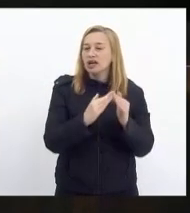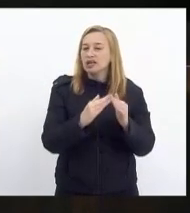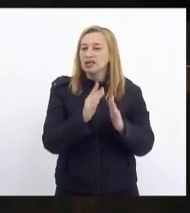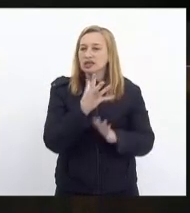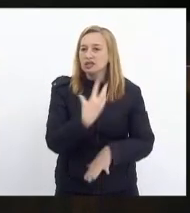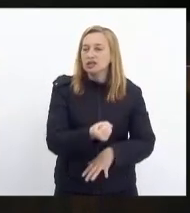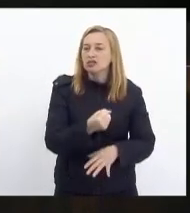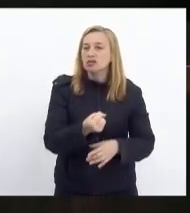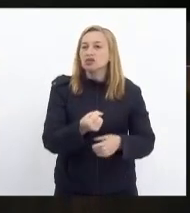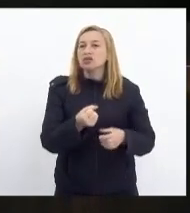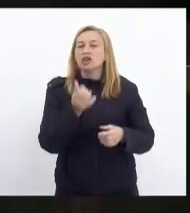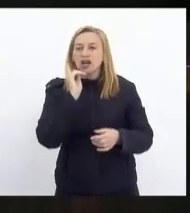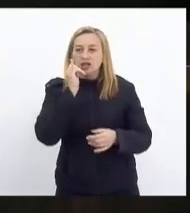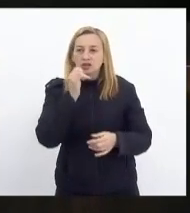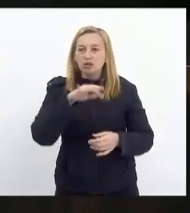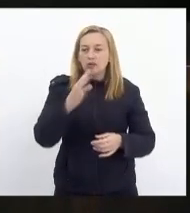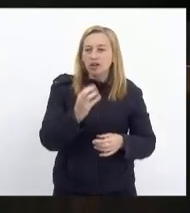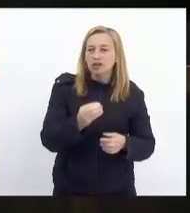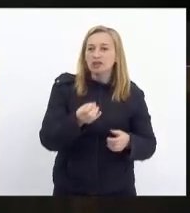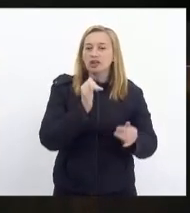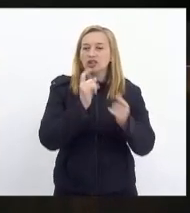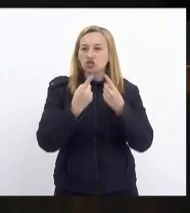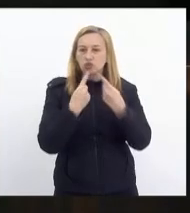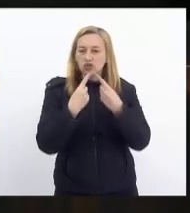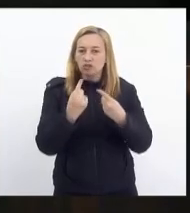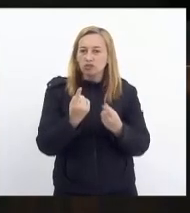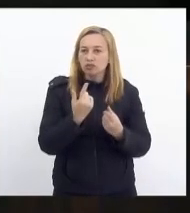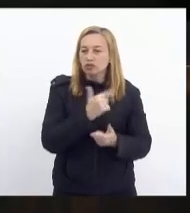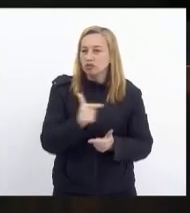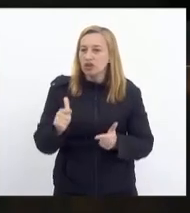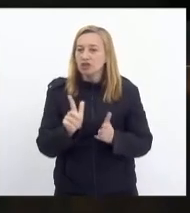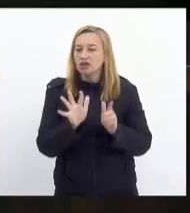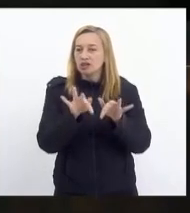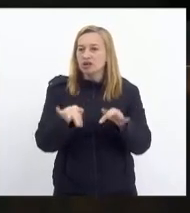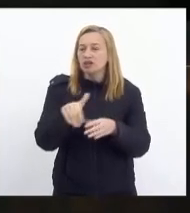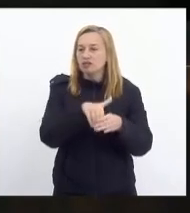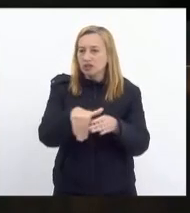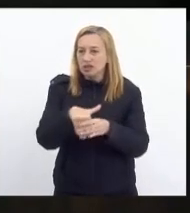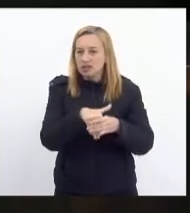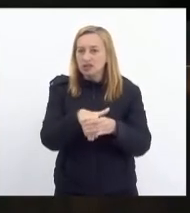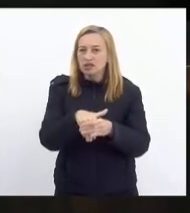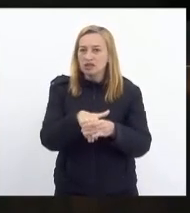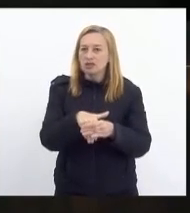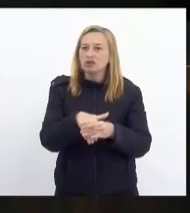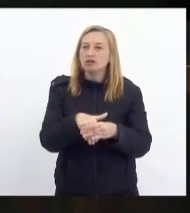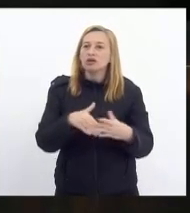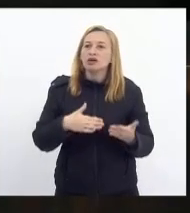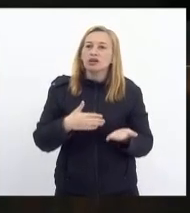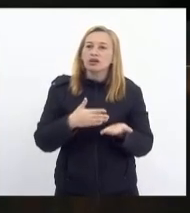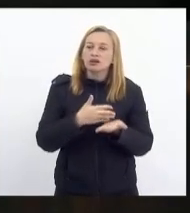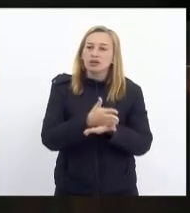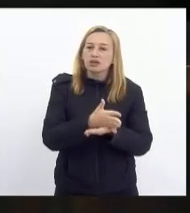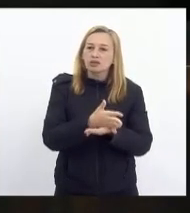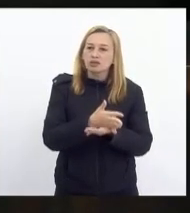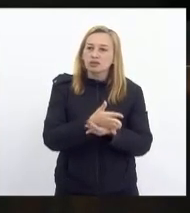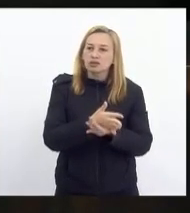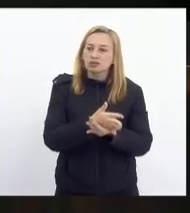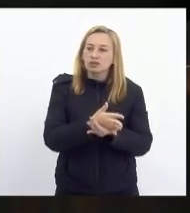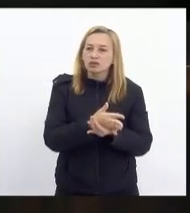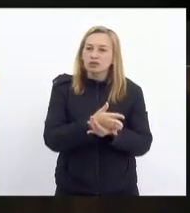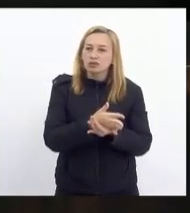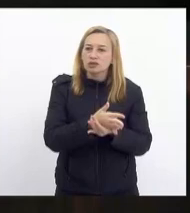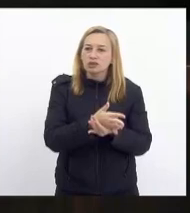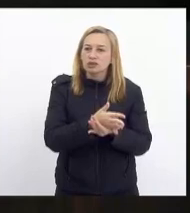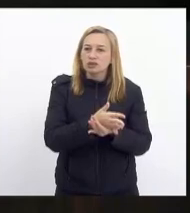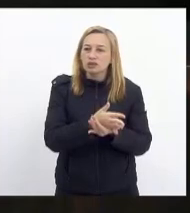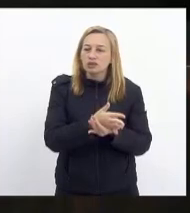Márcio Canella. Em discussão. Não havendo o que querem discutir, encerrada a discussão, em votação. Senhores que aprovam, permanecem como estão. Aprovado. Vai